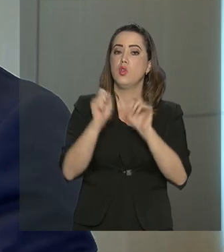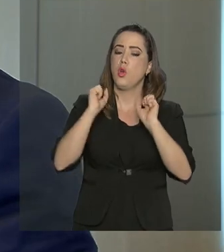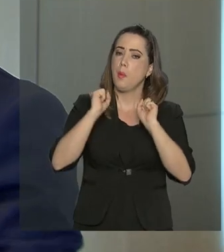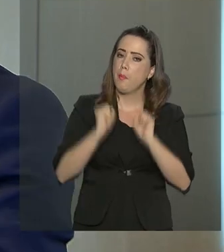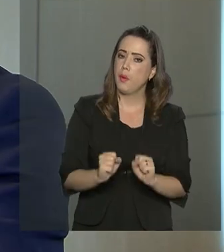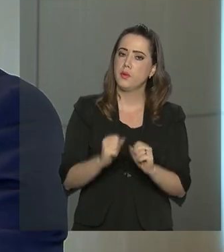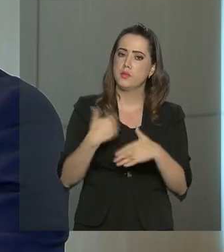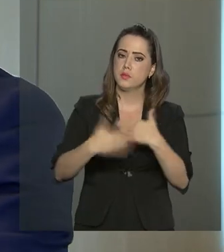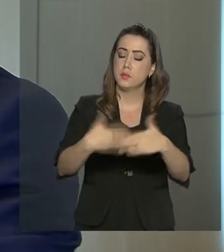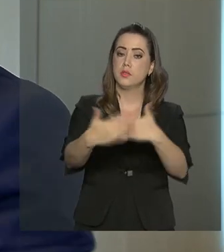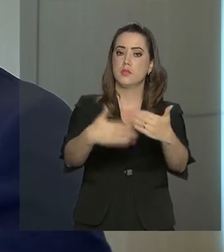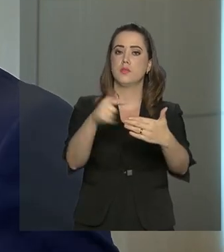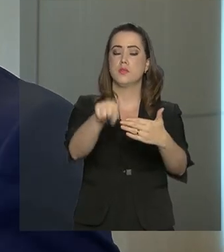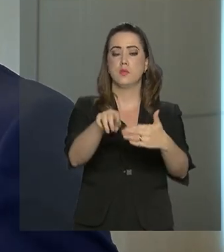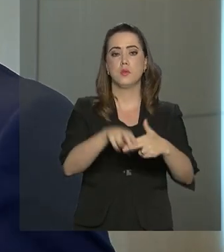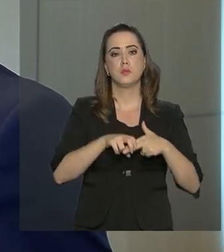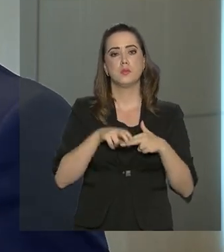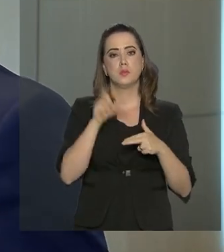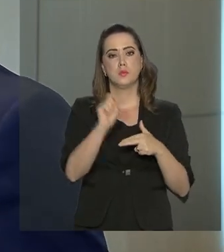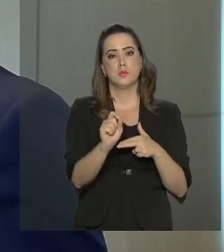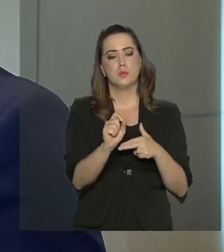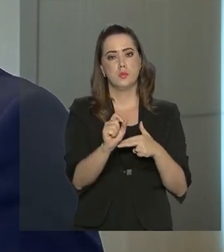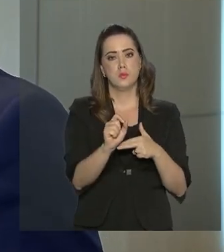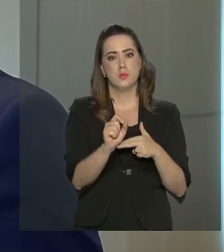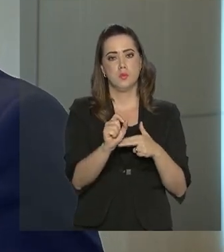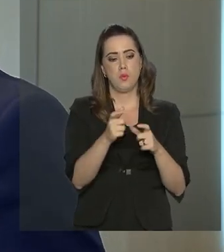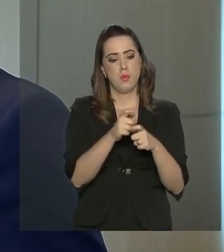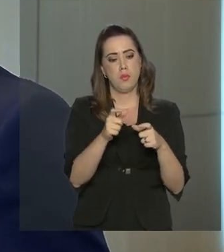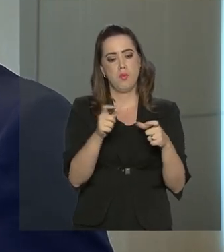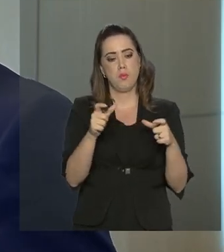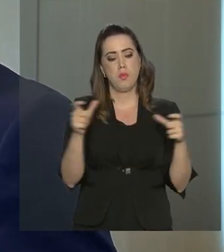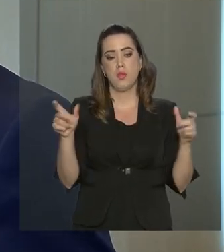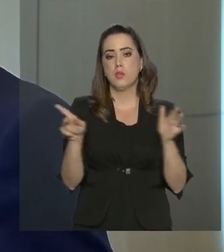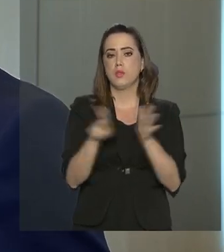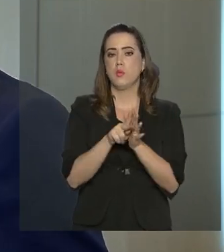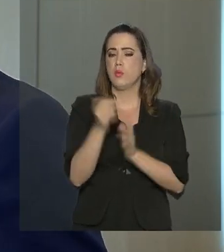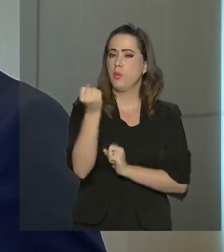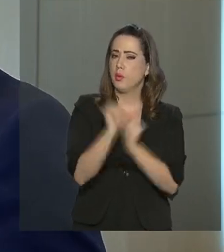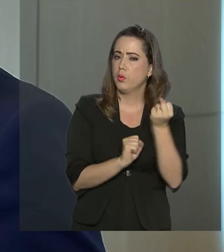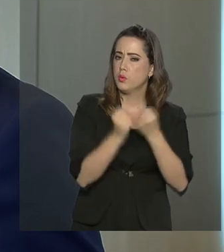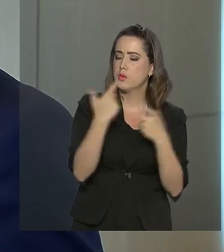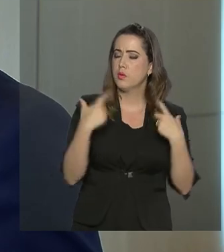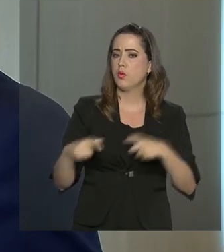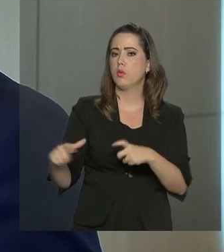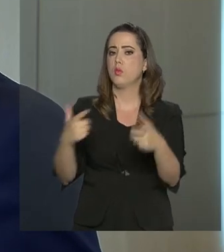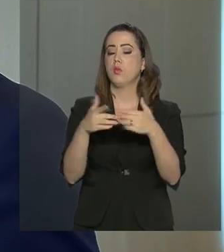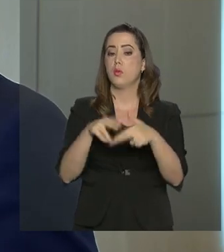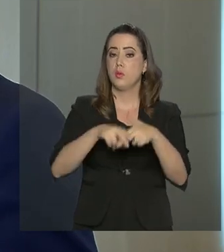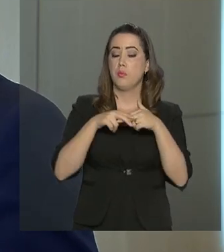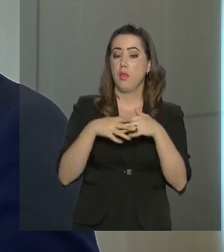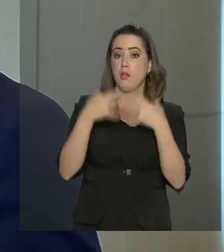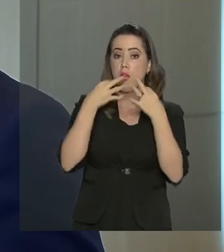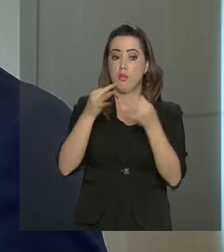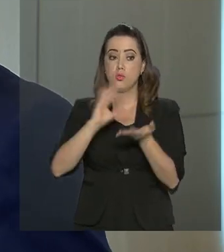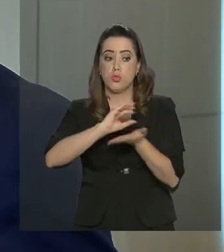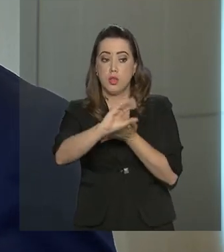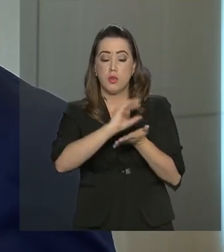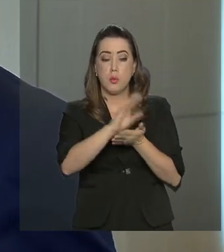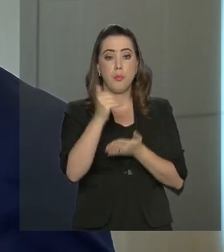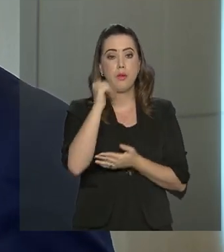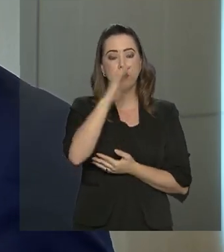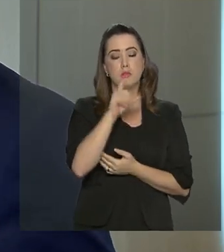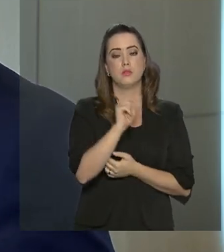possa desenvolver-se por meio da ampliação da sua indústria local, atração de investimentos,